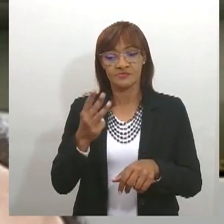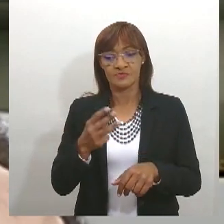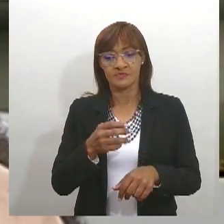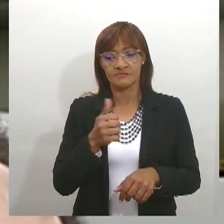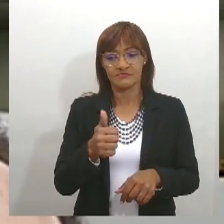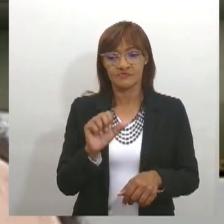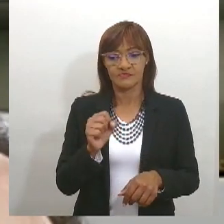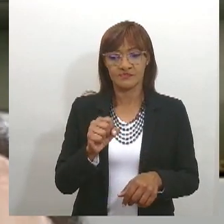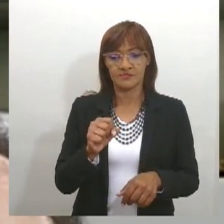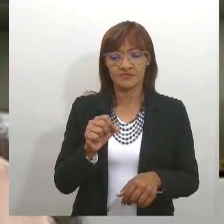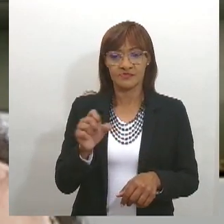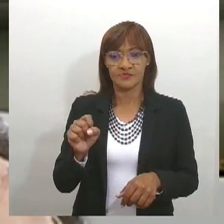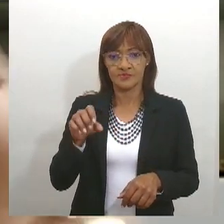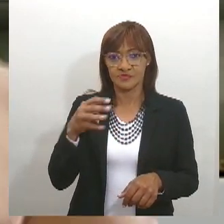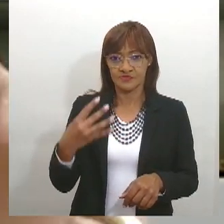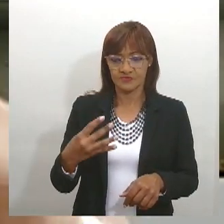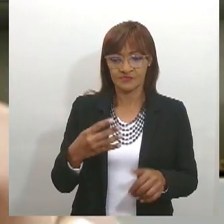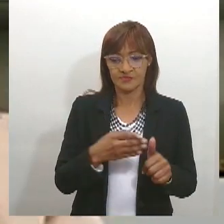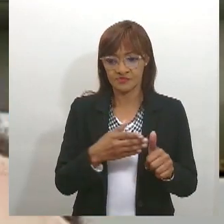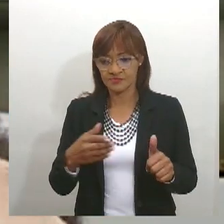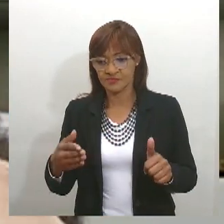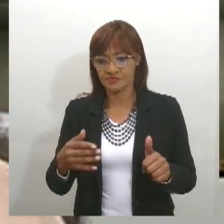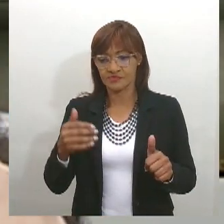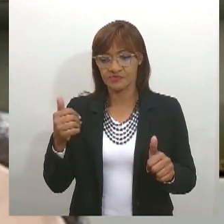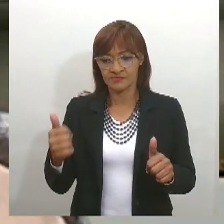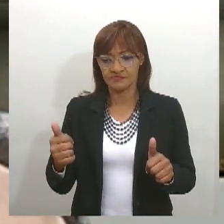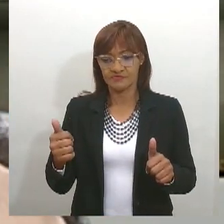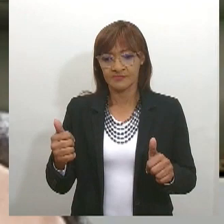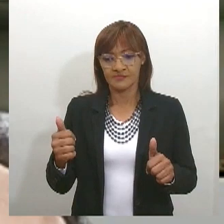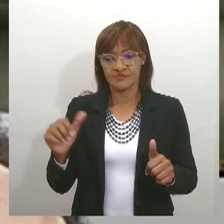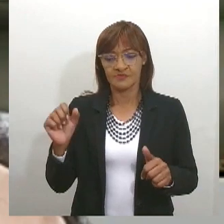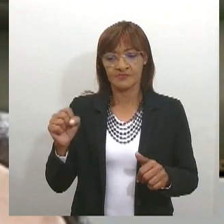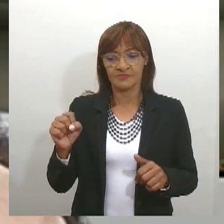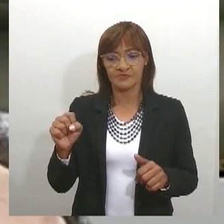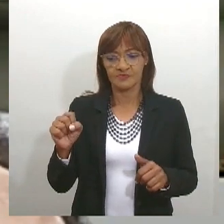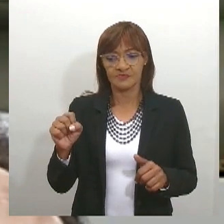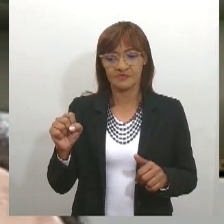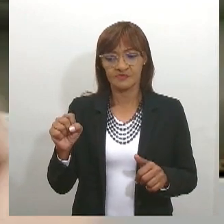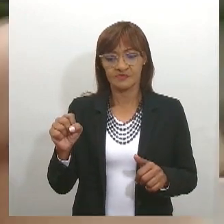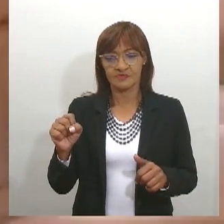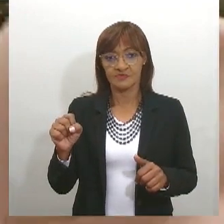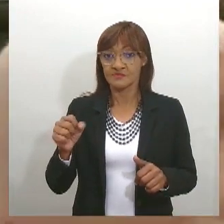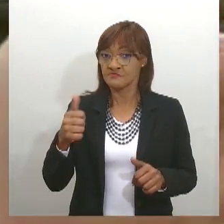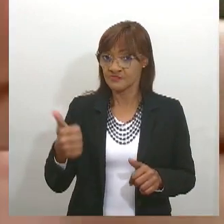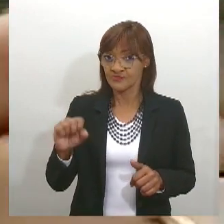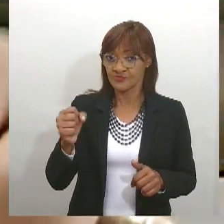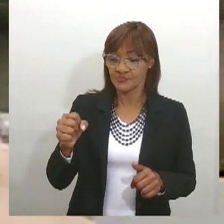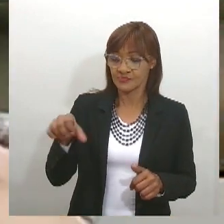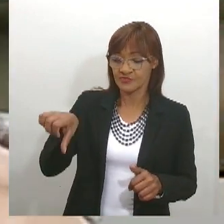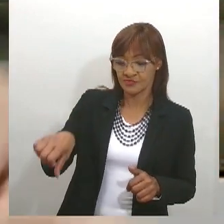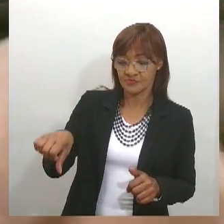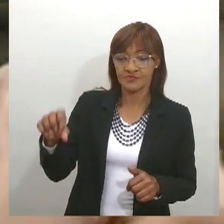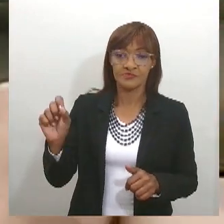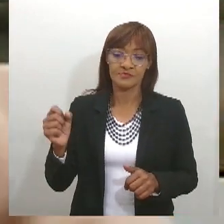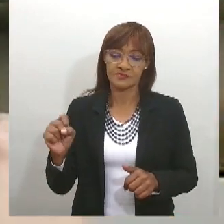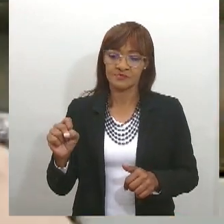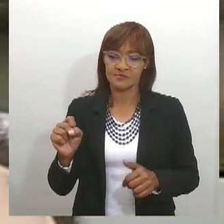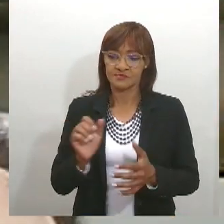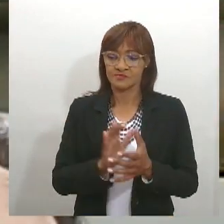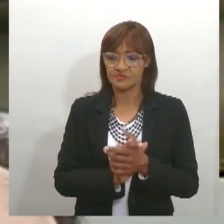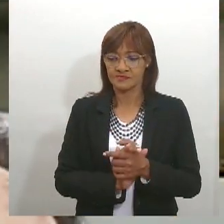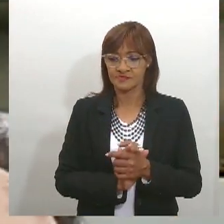1898. Então a gente, através da parceria com o